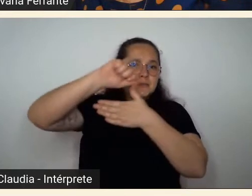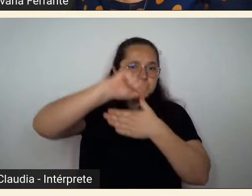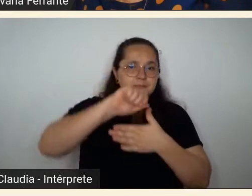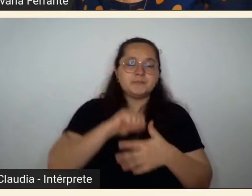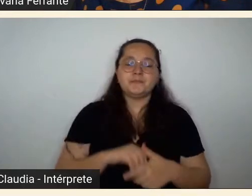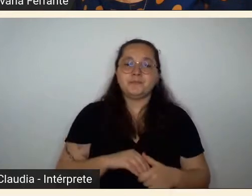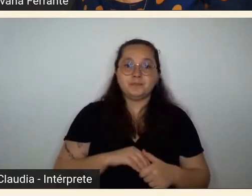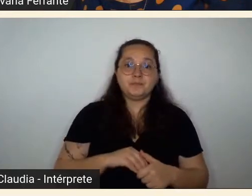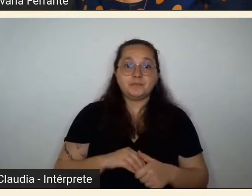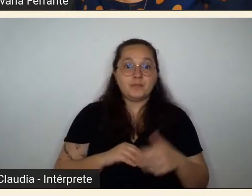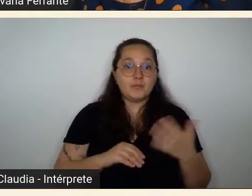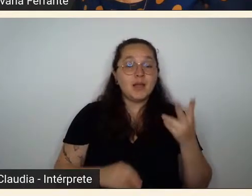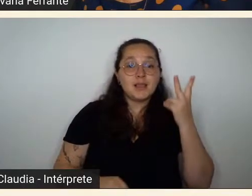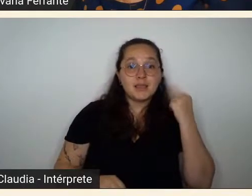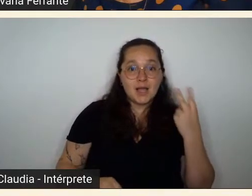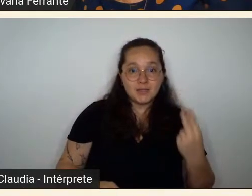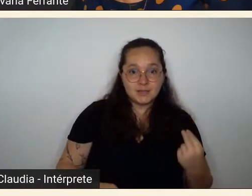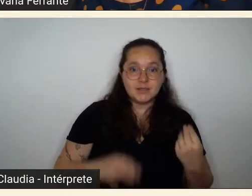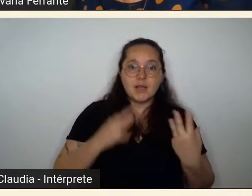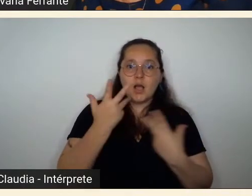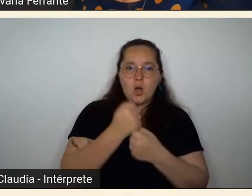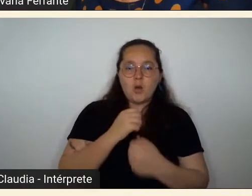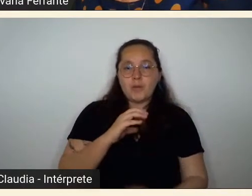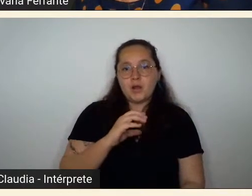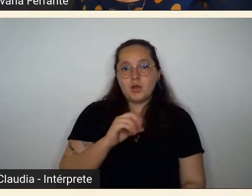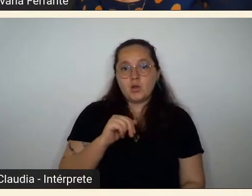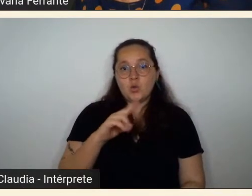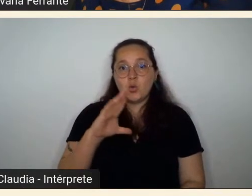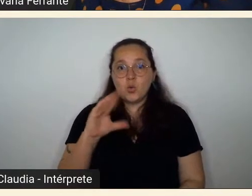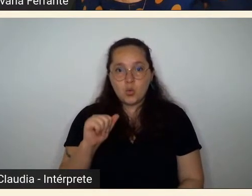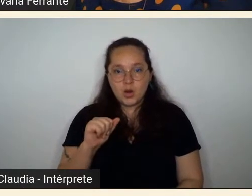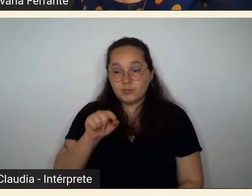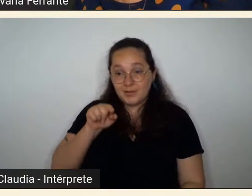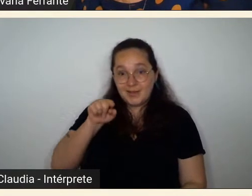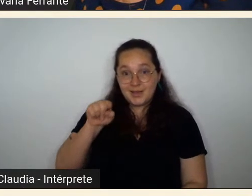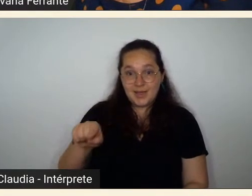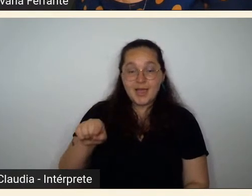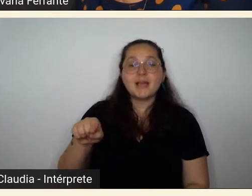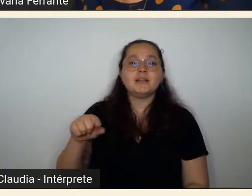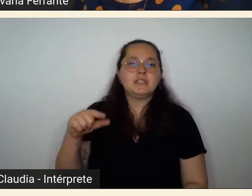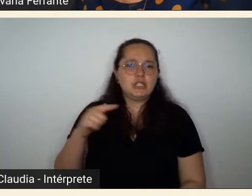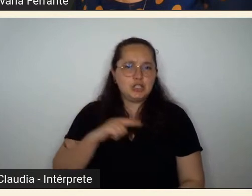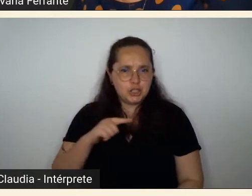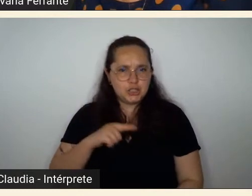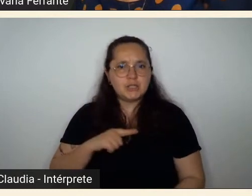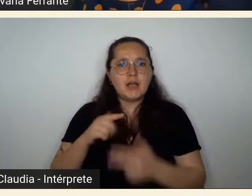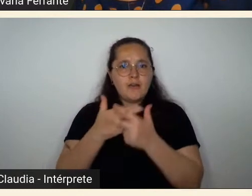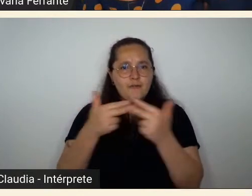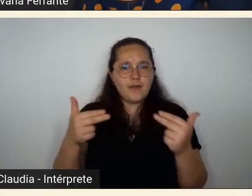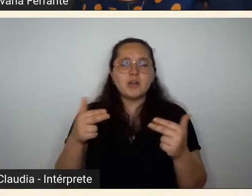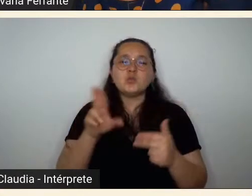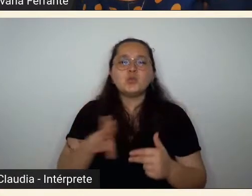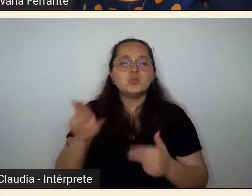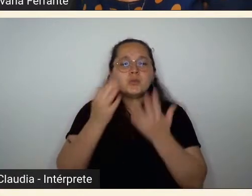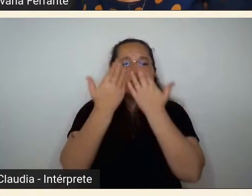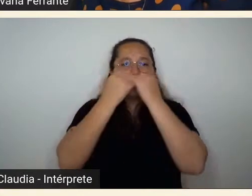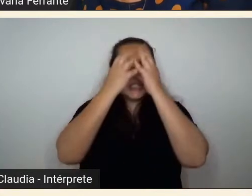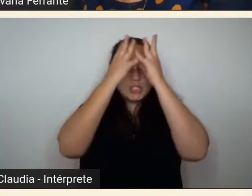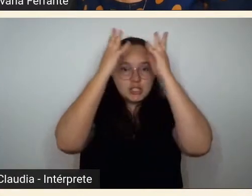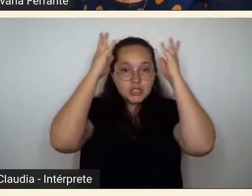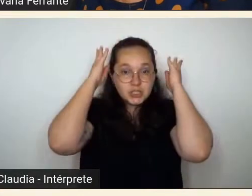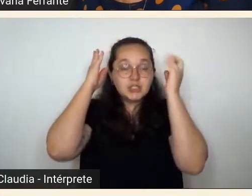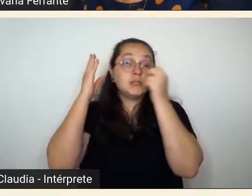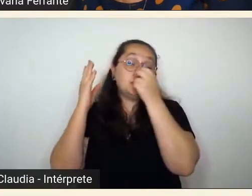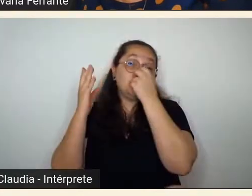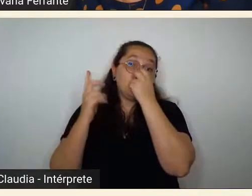uma obra como a Cuca que entra no museu quanto o Vicente do Rego Monteiro com as suas estilizações indígenas conseguem essa